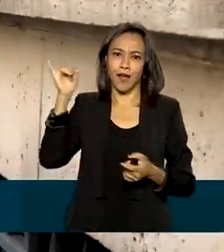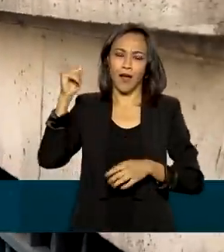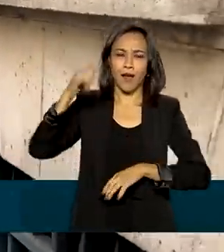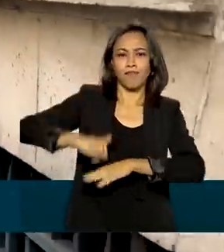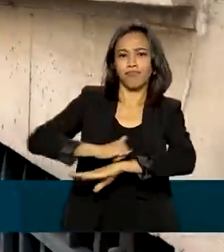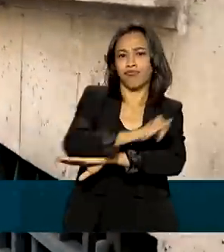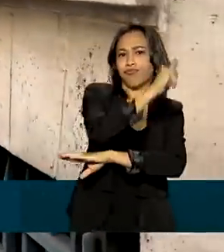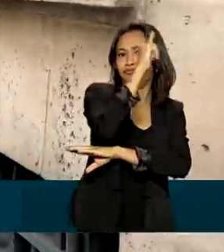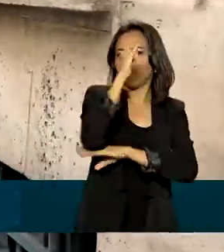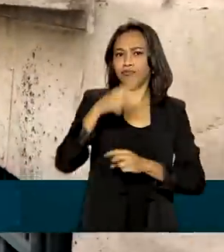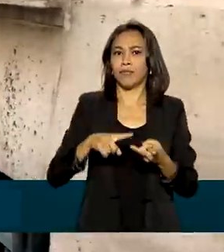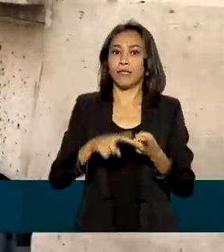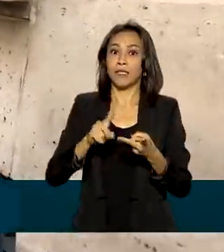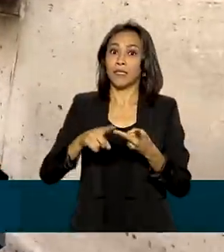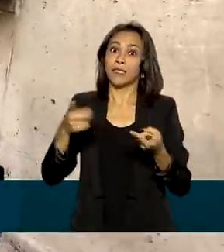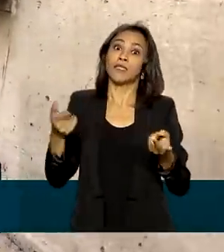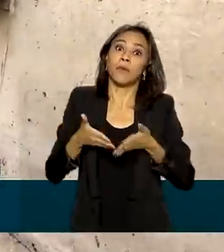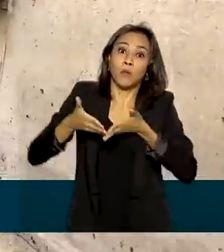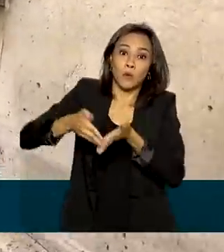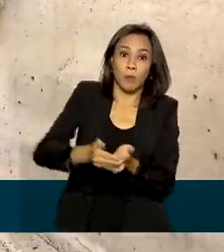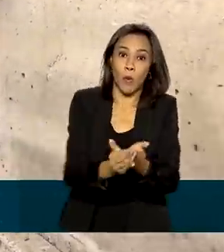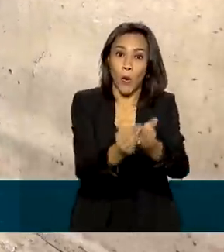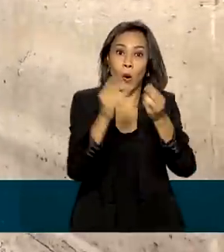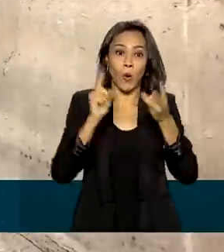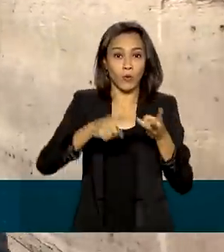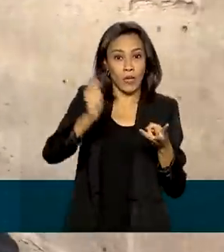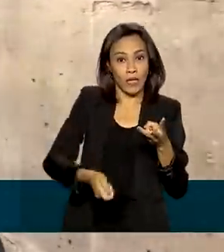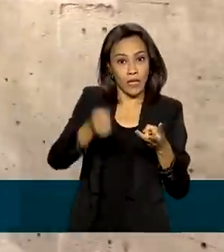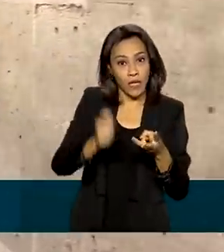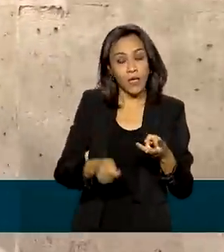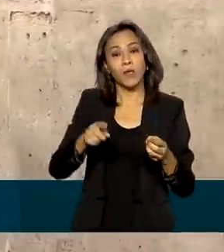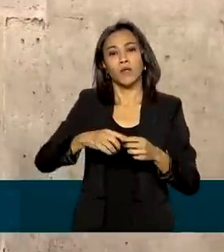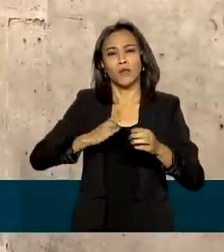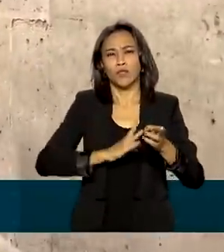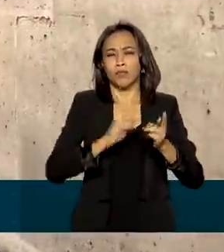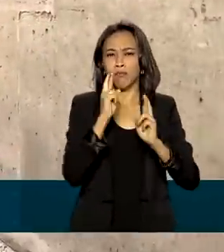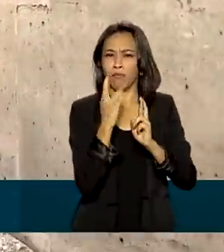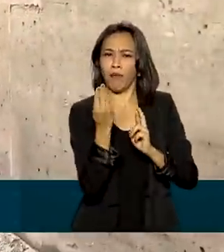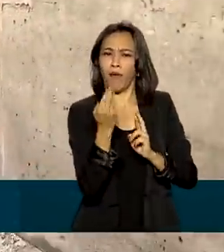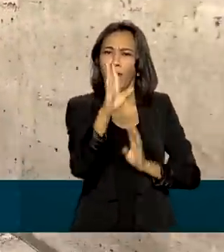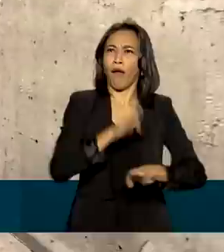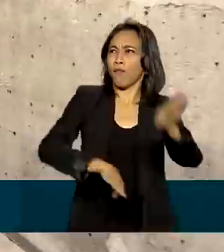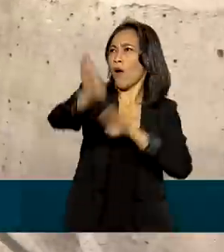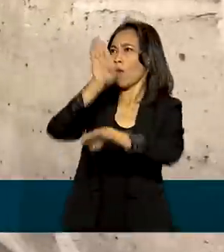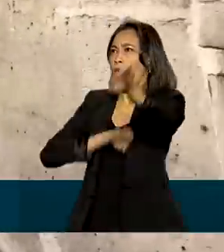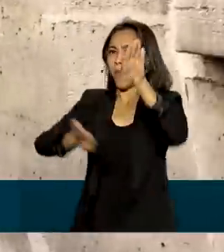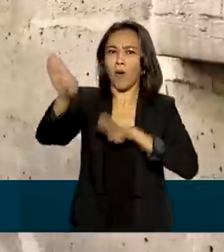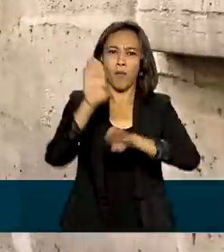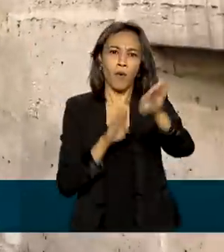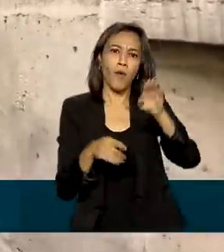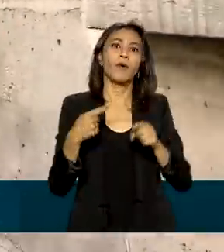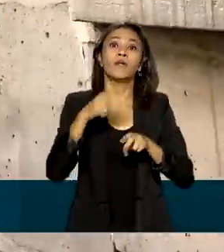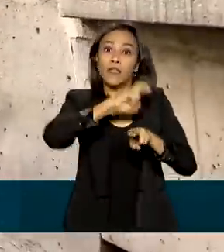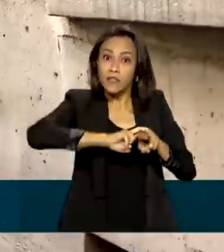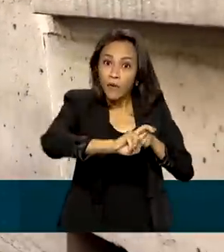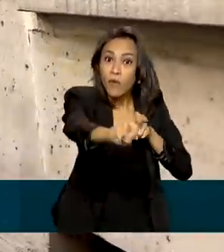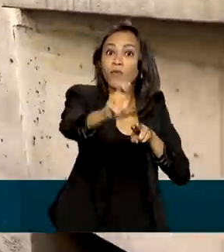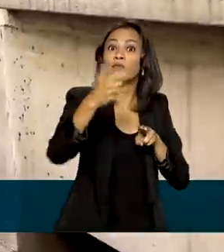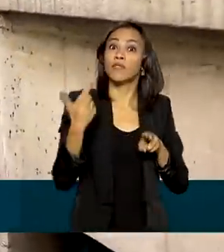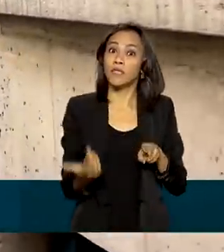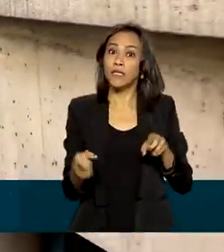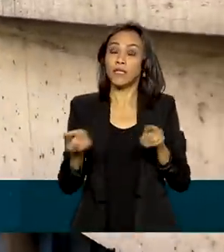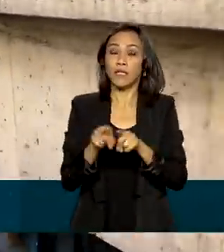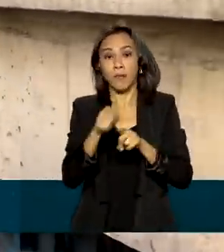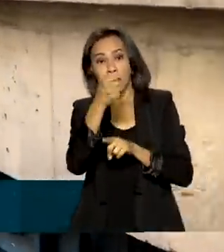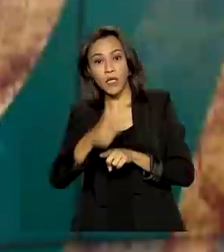privatizações dos portos, nos leilões de rodovias do Paraná, nas rodovias do Centro-Oeste, nas ferrovias, no programa de